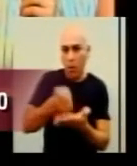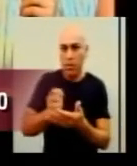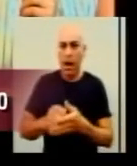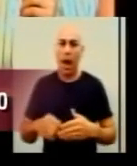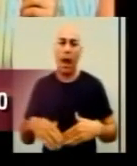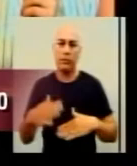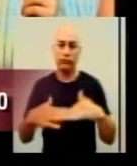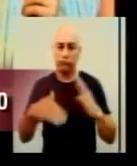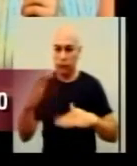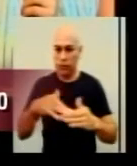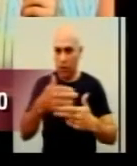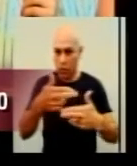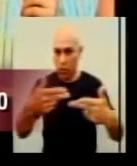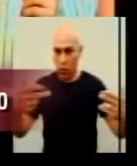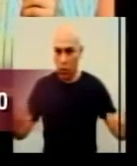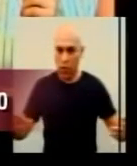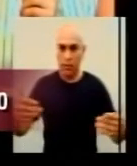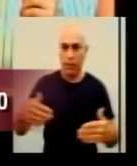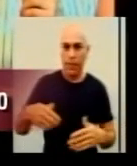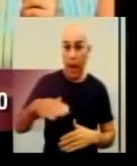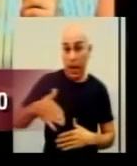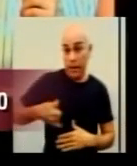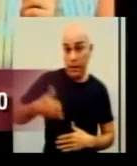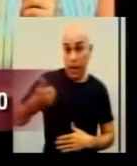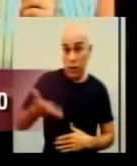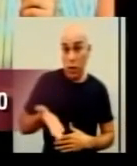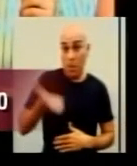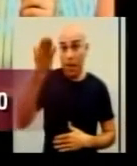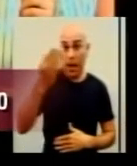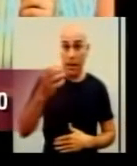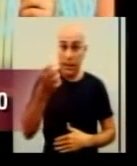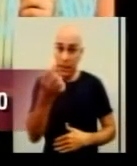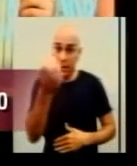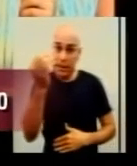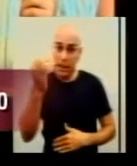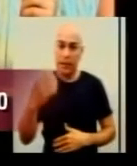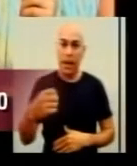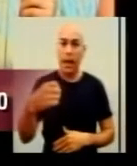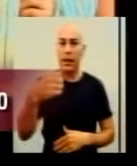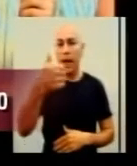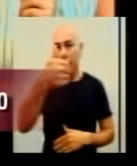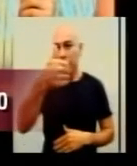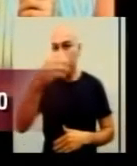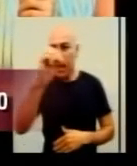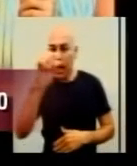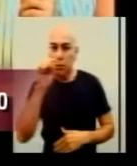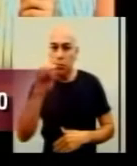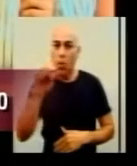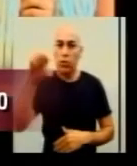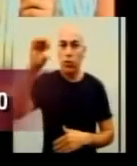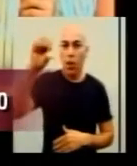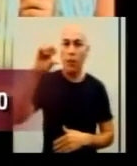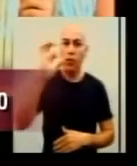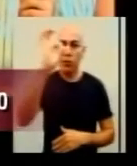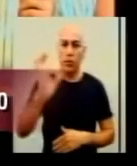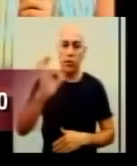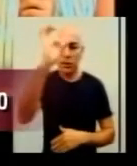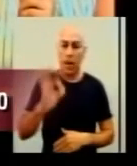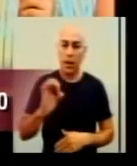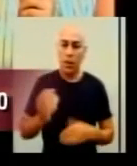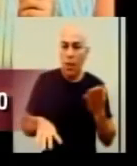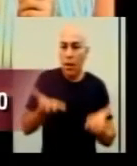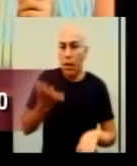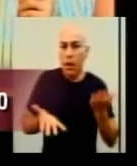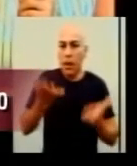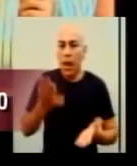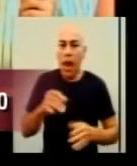diárias. E acima de 60 anos, 10,9% dos casos leves notificados são